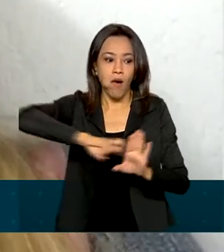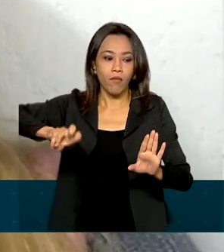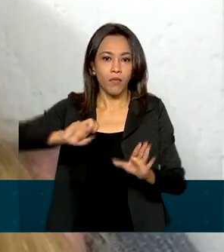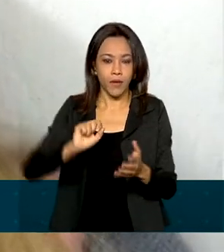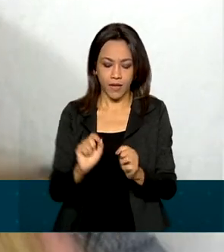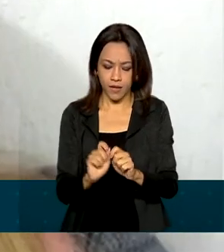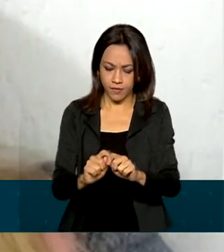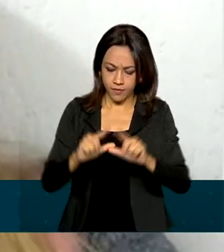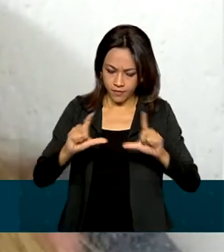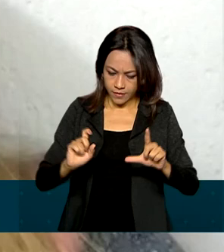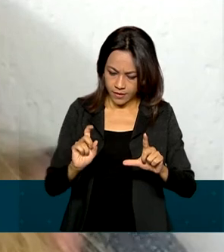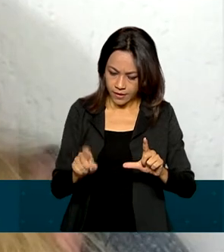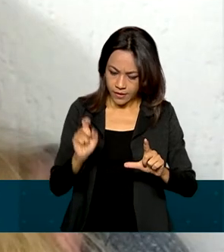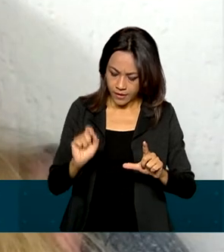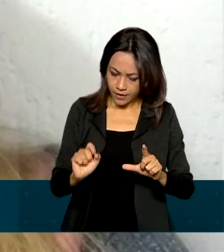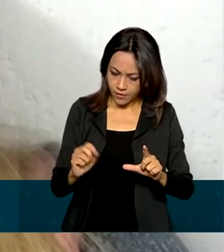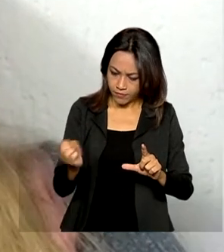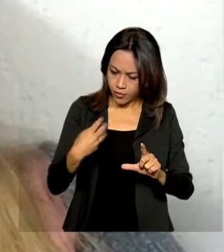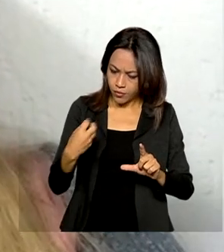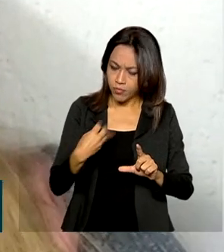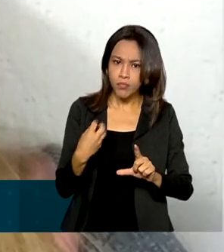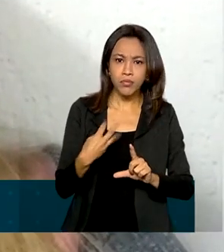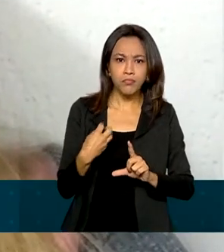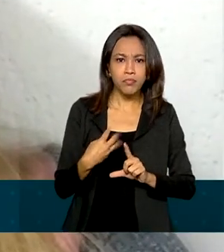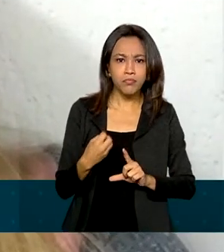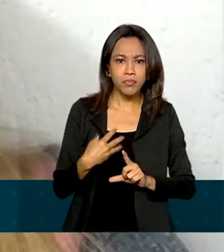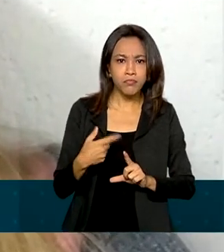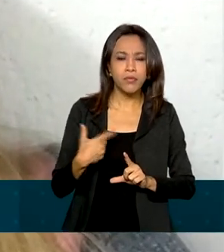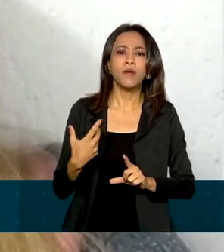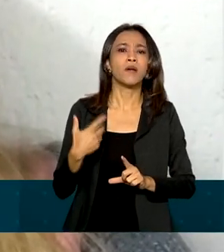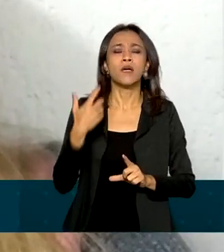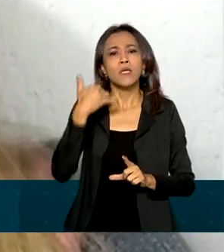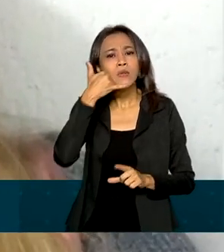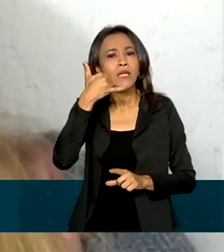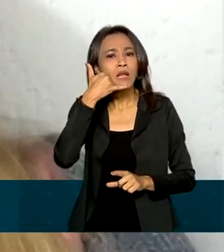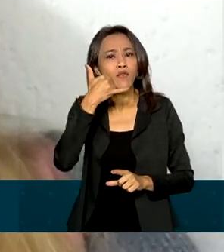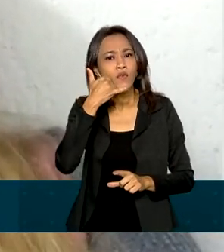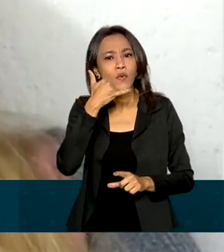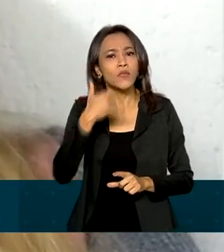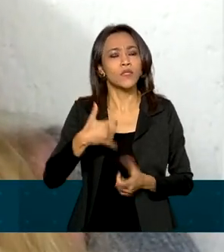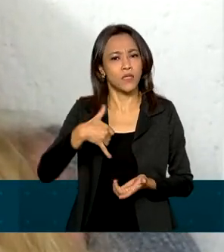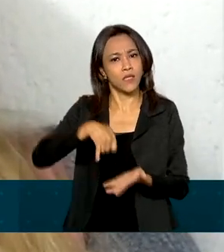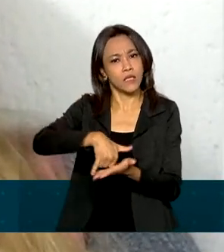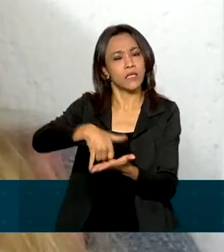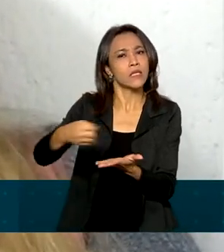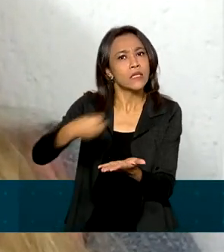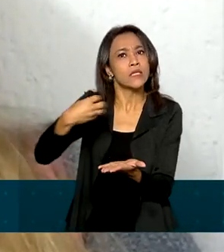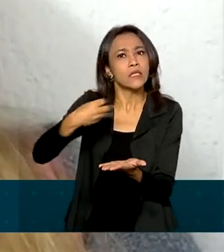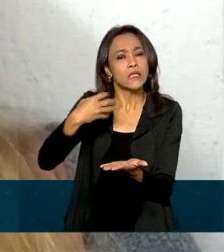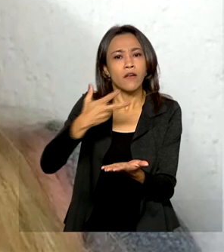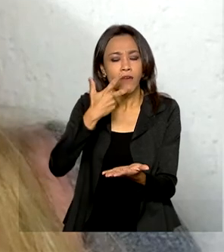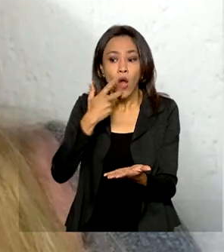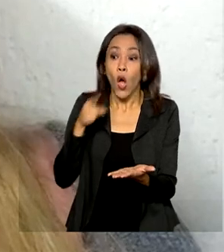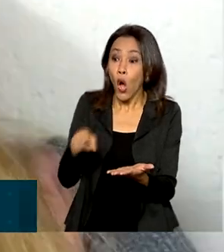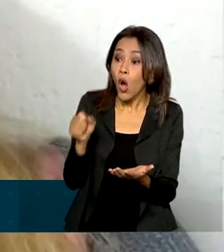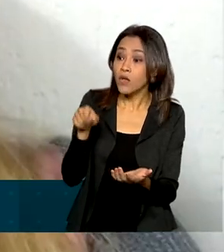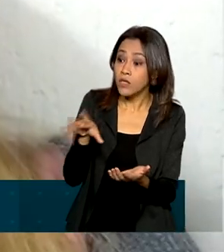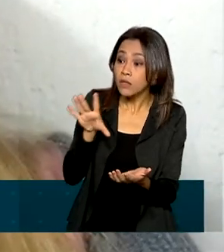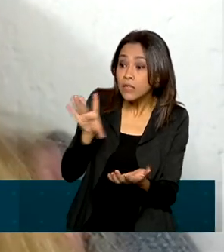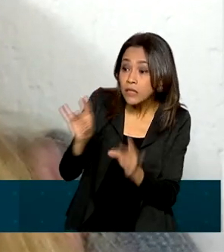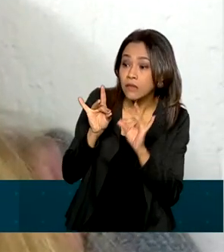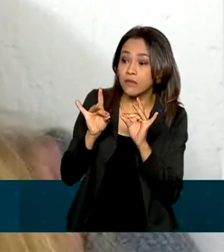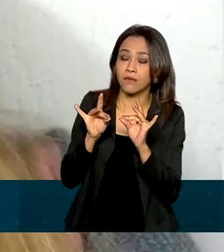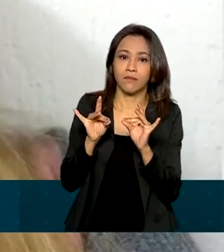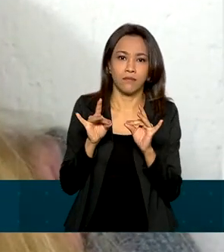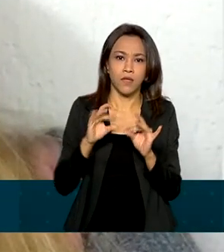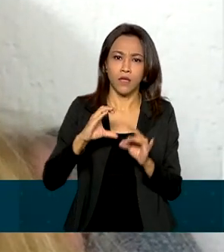link em uma promoção. Eu comecei a receber vários telefonemas no meu trabalho pelo telefone fixo, falando que o meu celular tinha sido clonado. Então eu